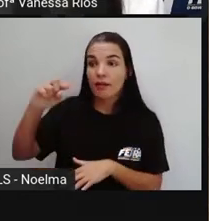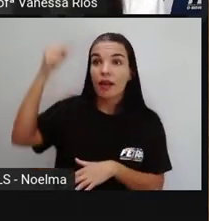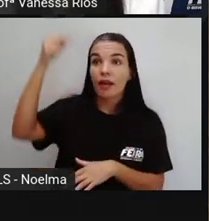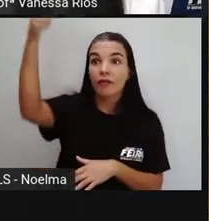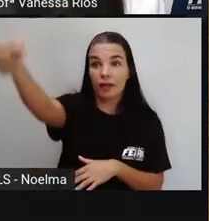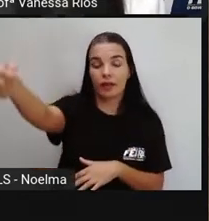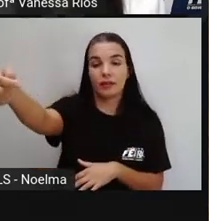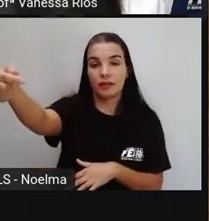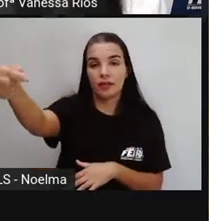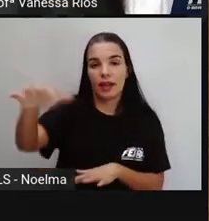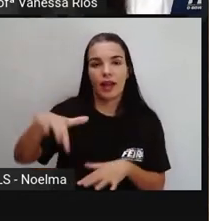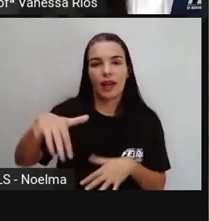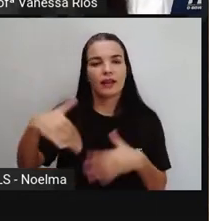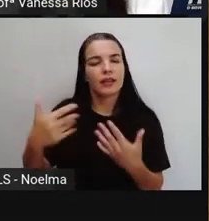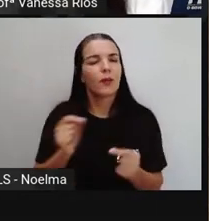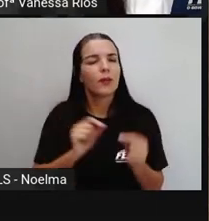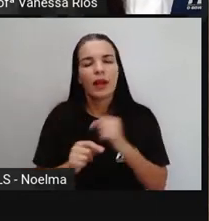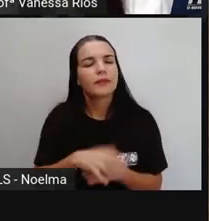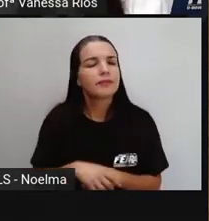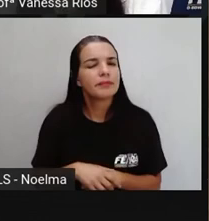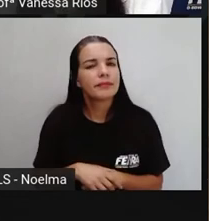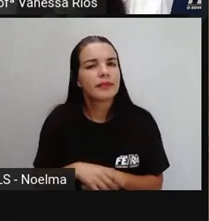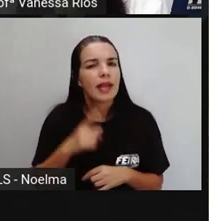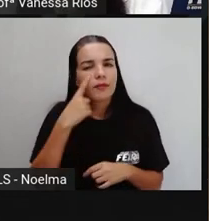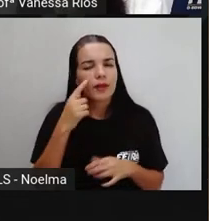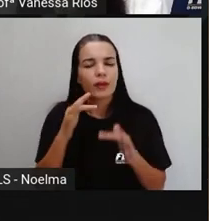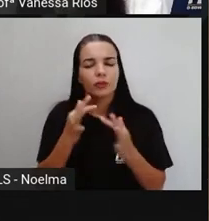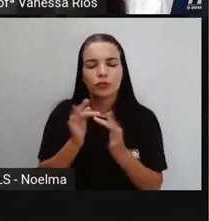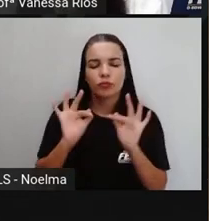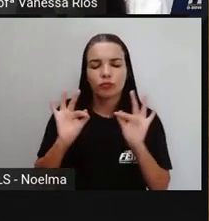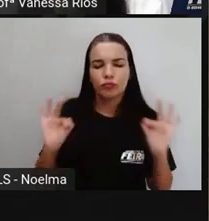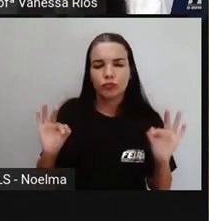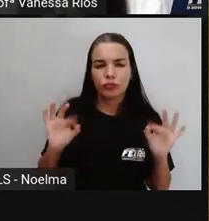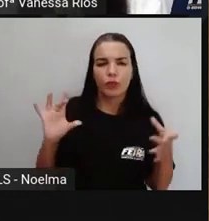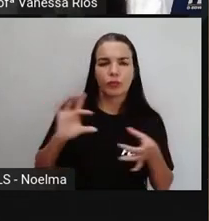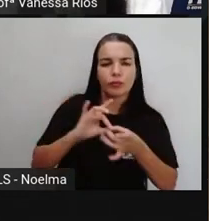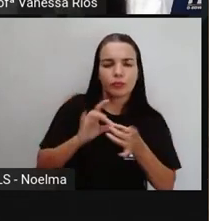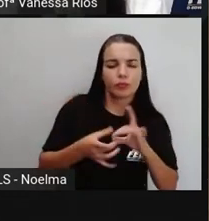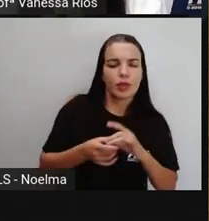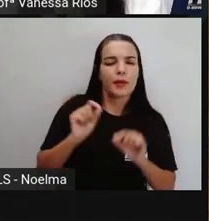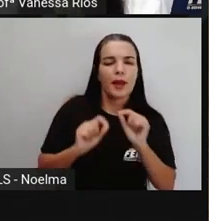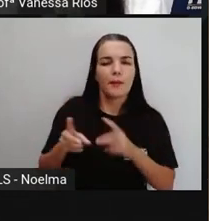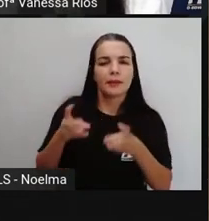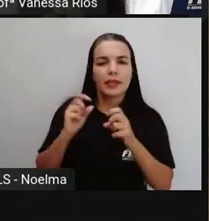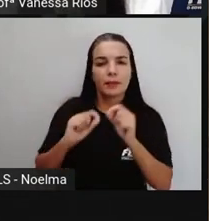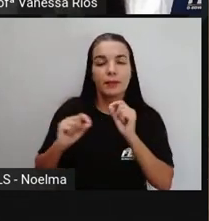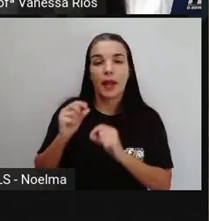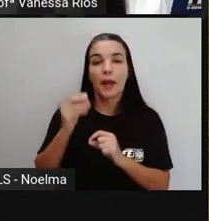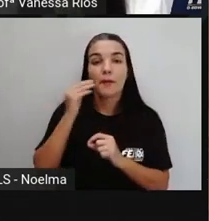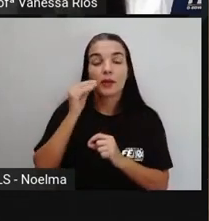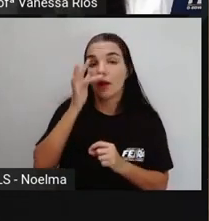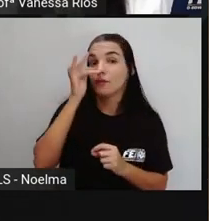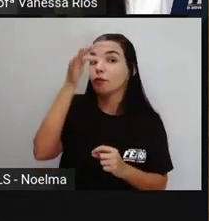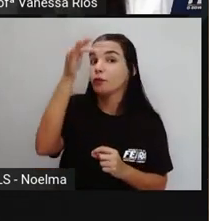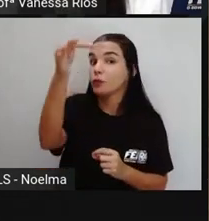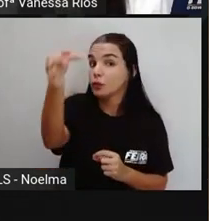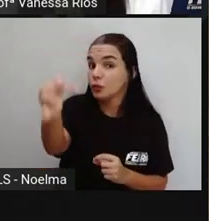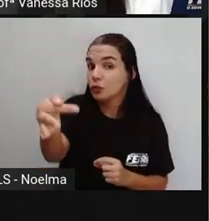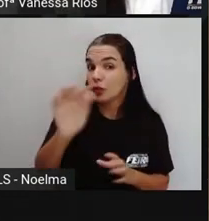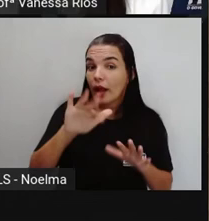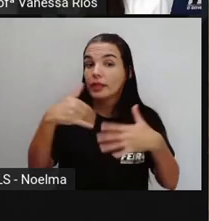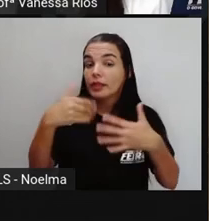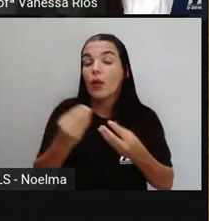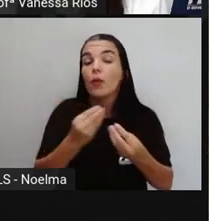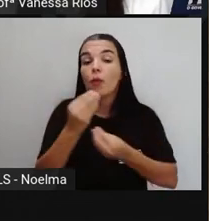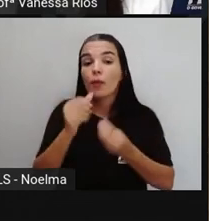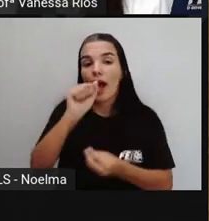Quando a gente observa o contexto todo da frase, a gente percebe que esta frase está indicando uma ação que ainda vai